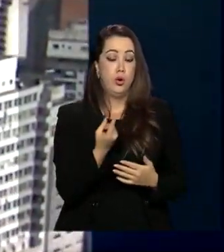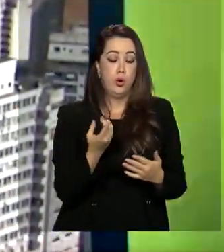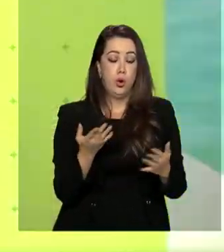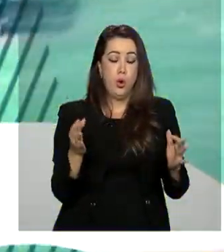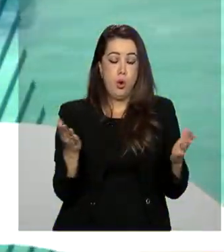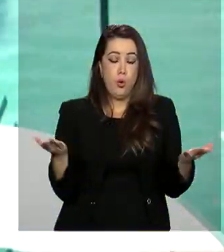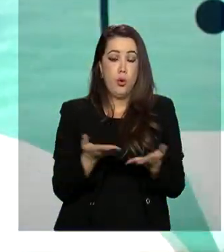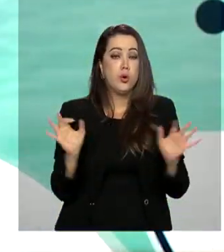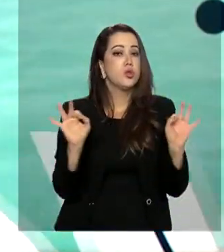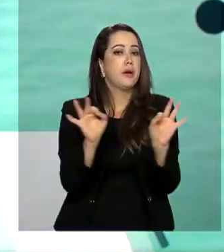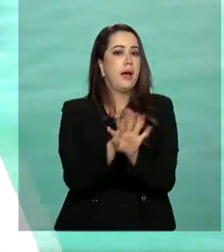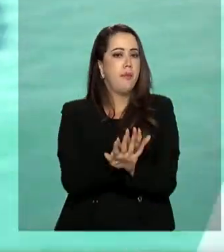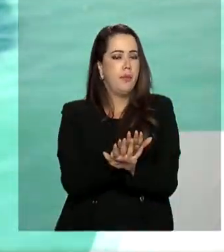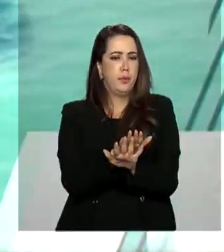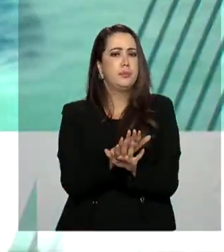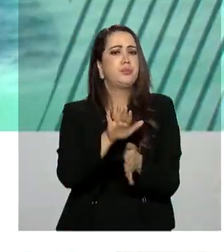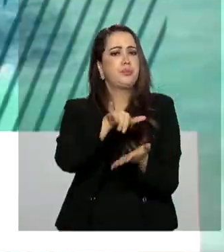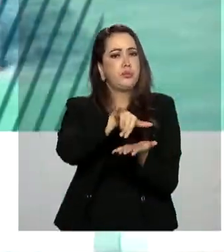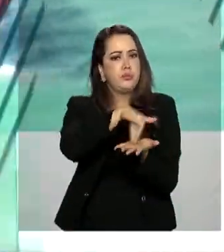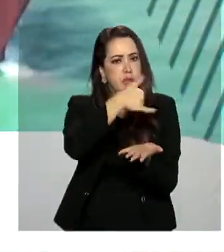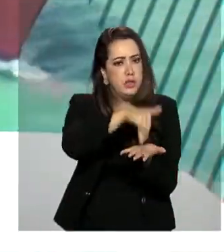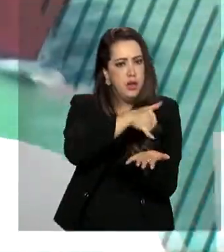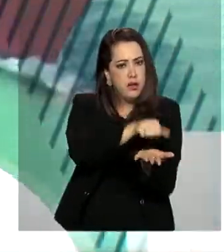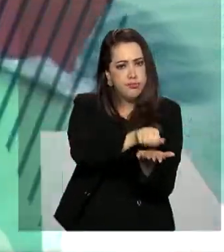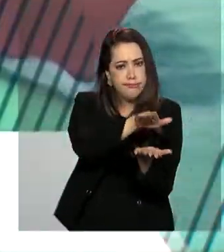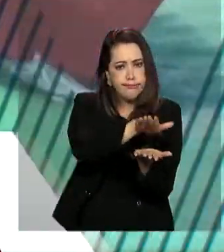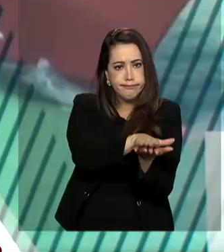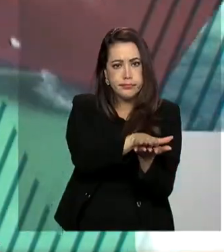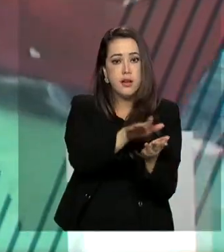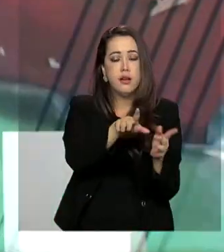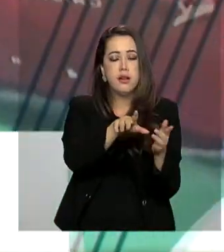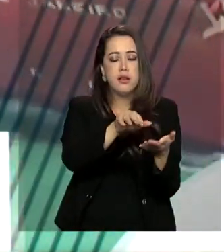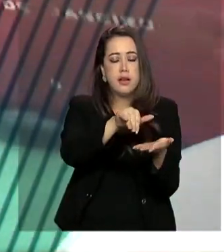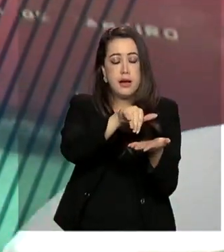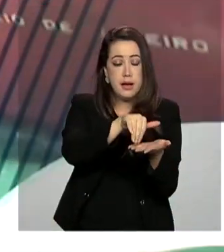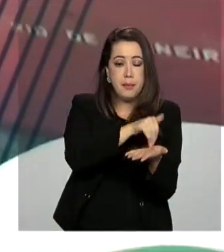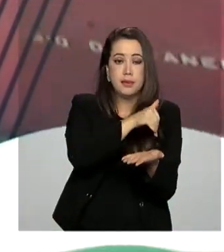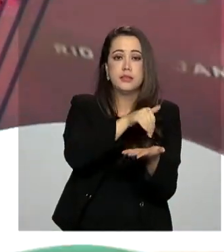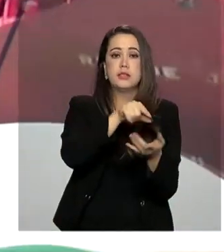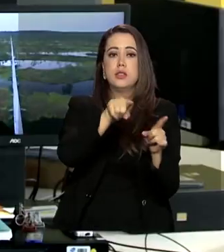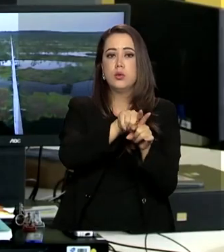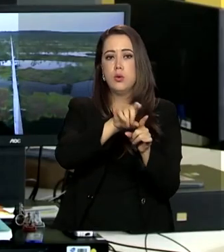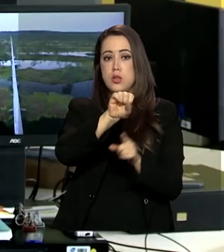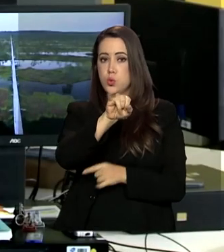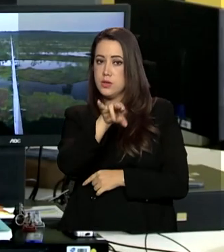matrícula dos selecionados na primeira chamada do SISU, Sistema de Seleção Unificada.